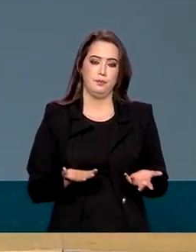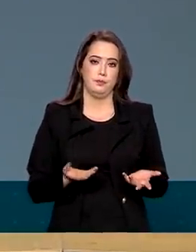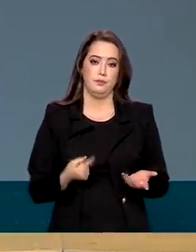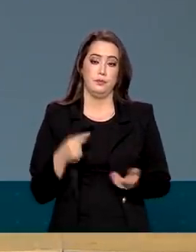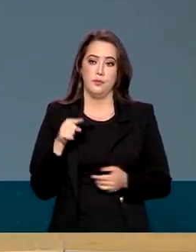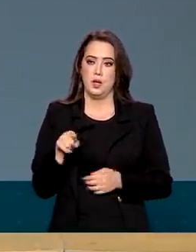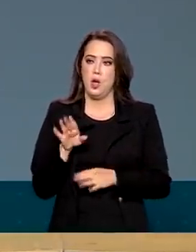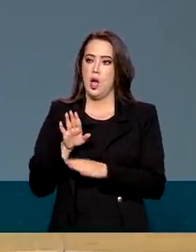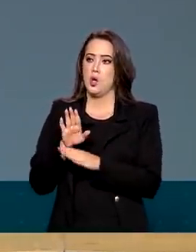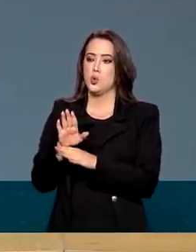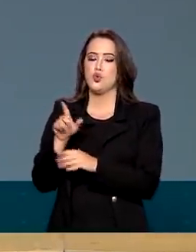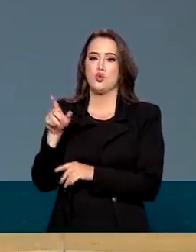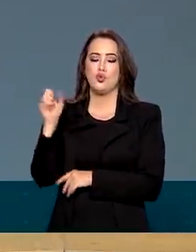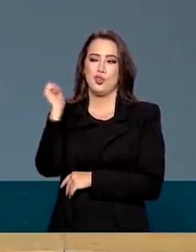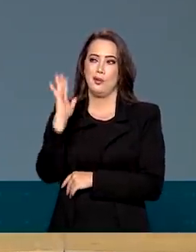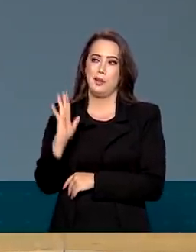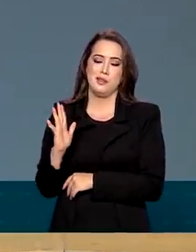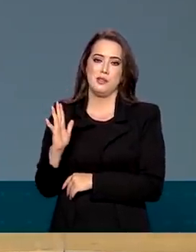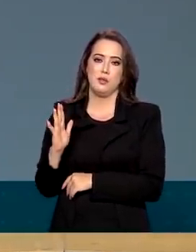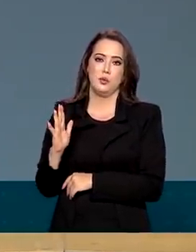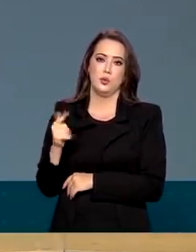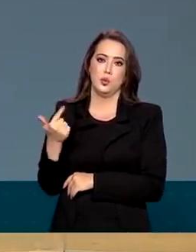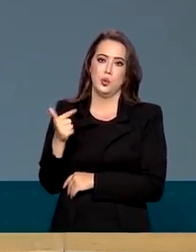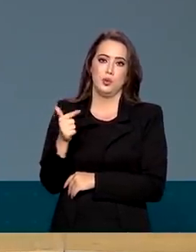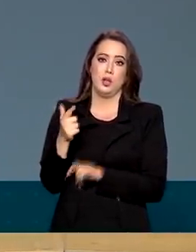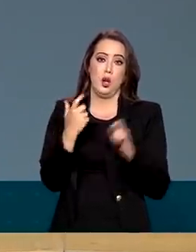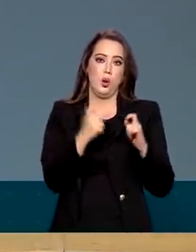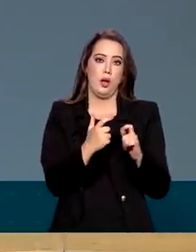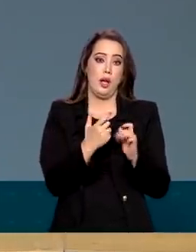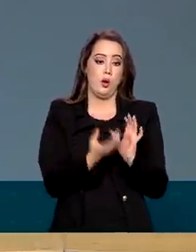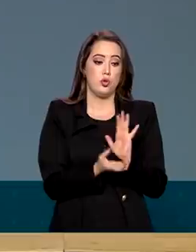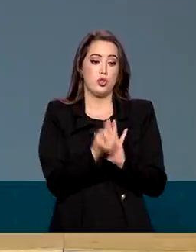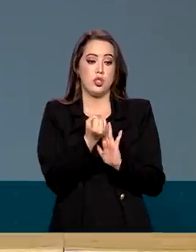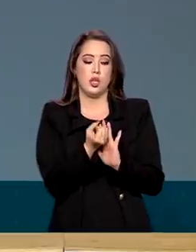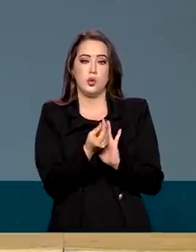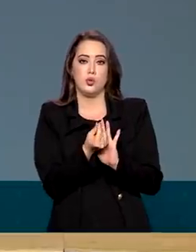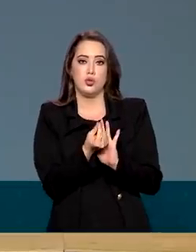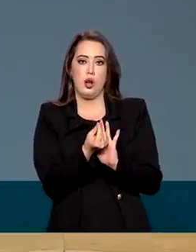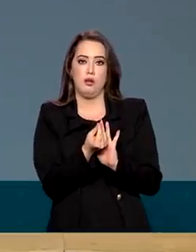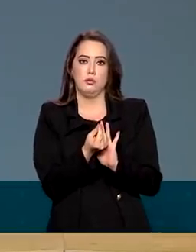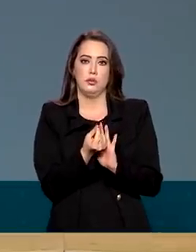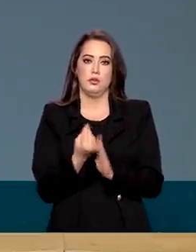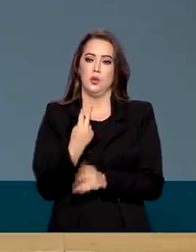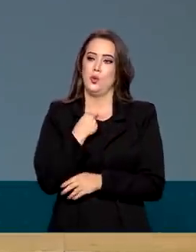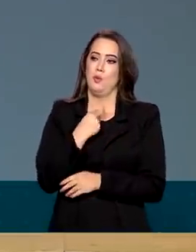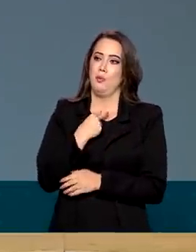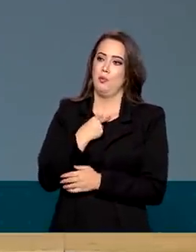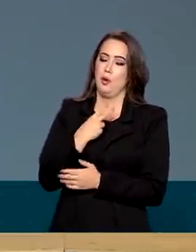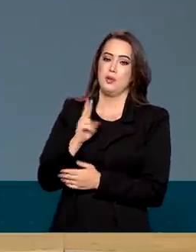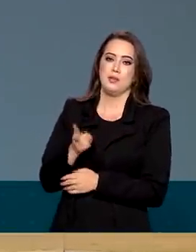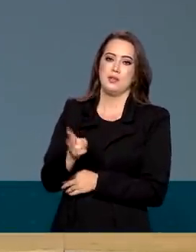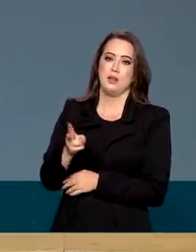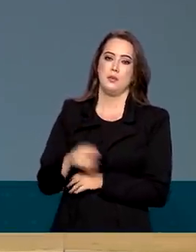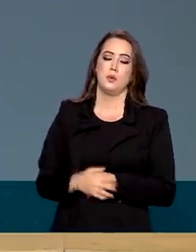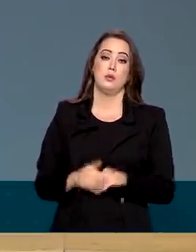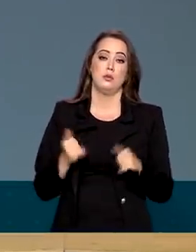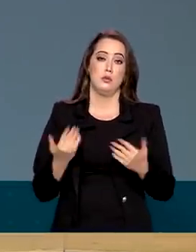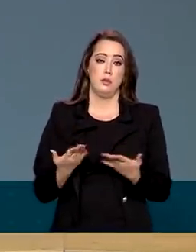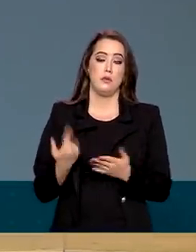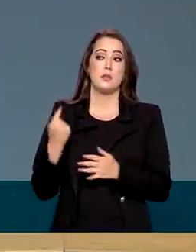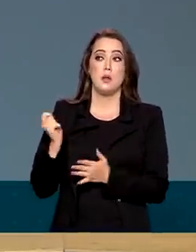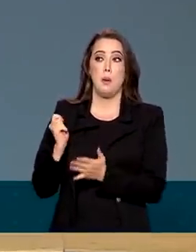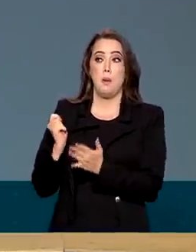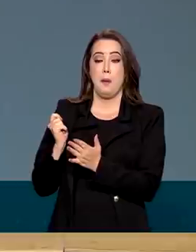o Auxílio Brasil fica sem fonte permanente, ele não pode ser permanente. Aí você dá um temporário, você dá um aumento